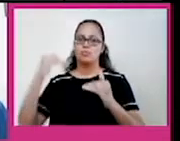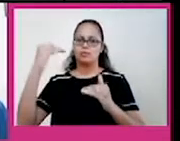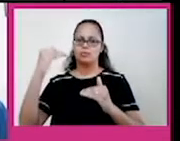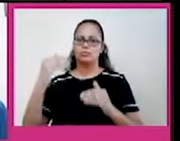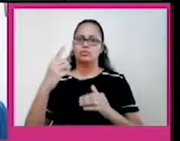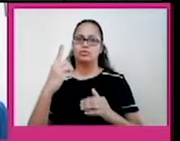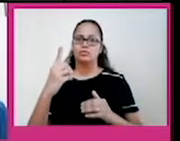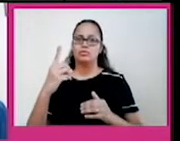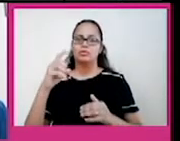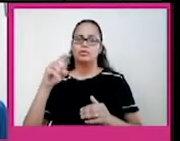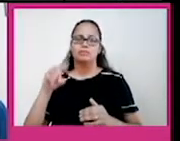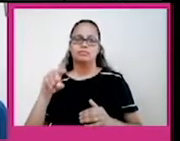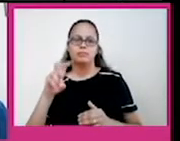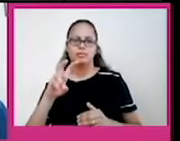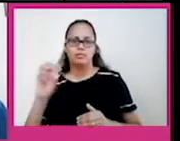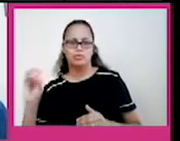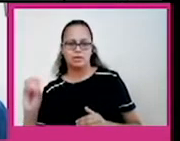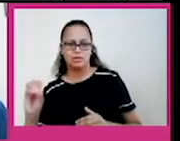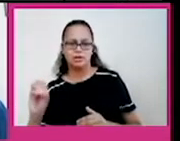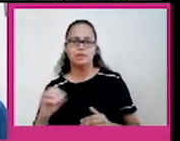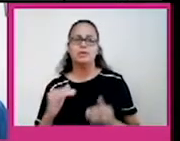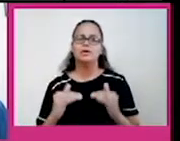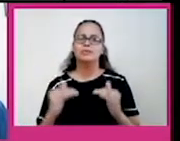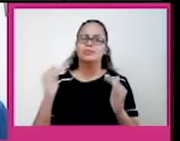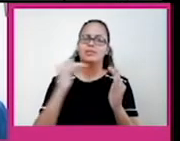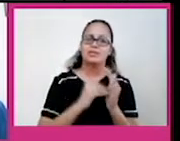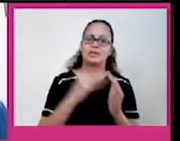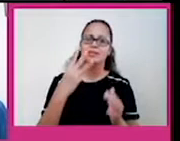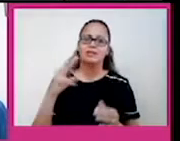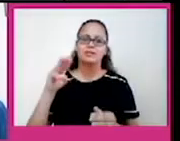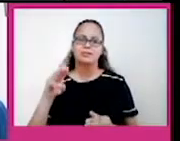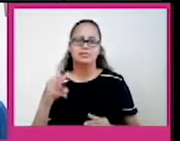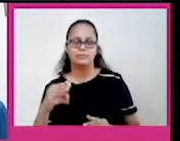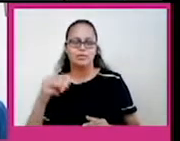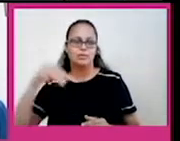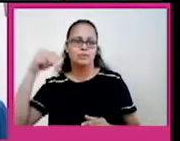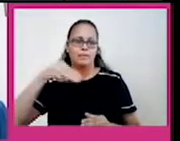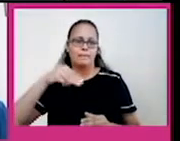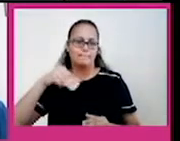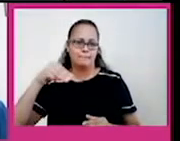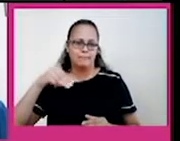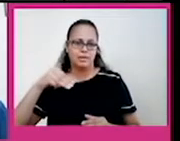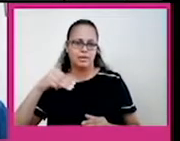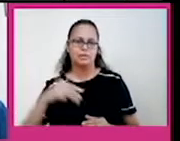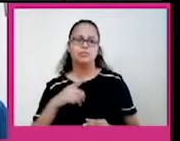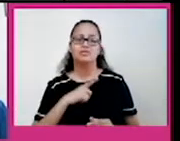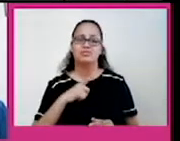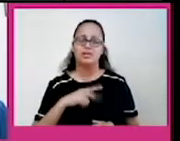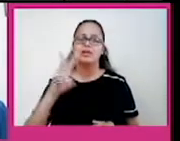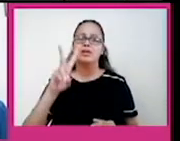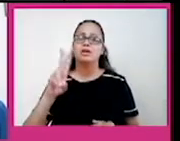.500 a 3.000 metros. As maiores elevações do país, então fica na porção central do país. Há a presença de vulcões